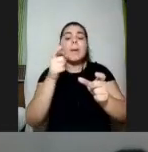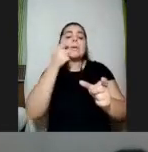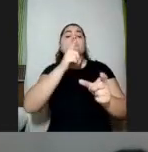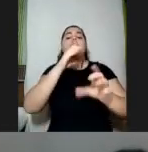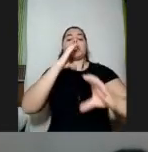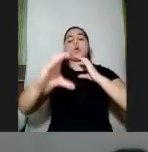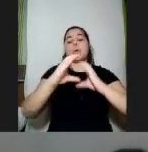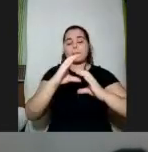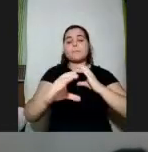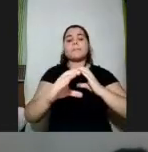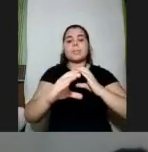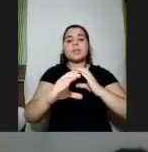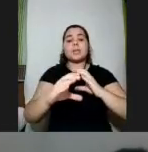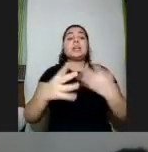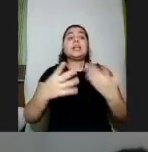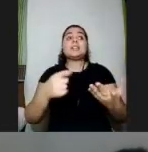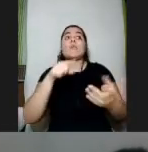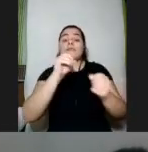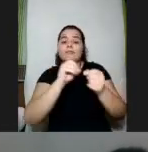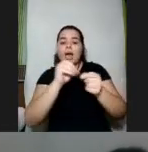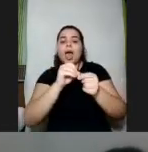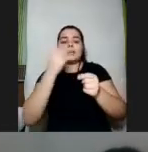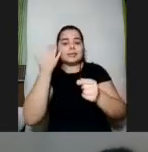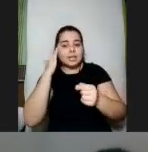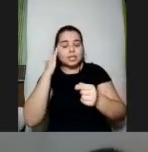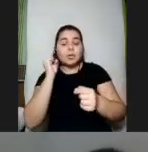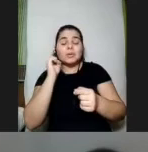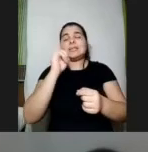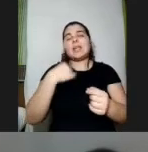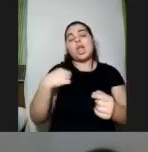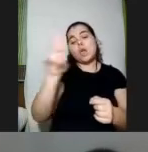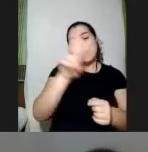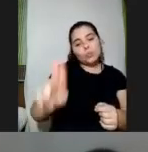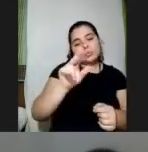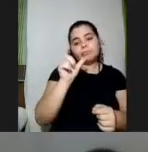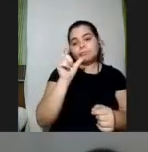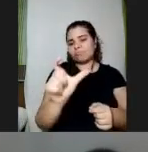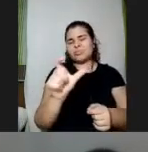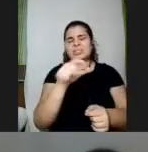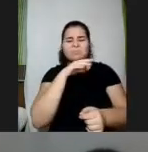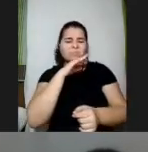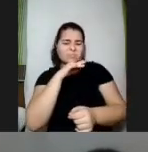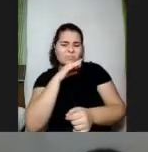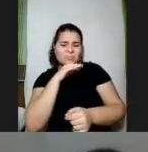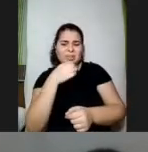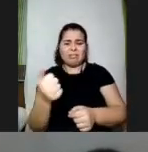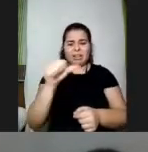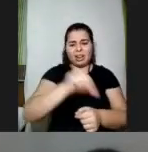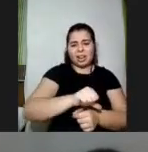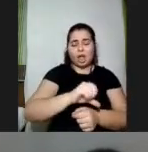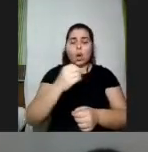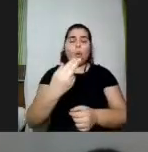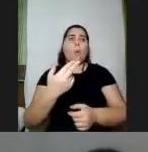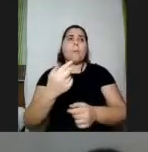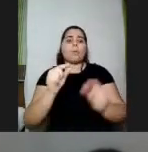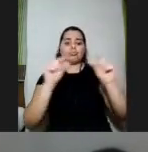produz entendimento então na hora que eu falo uso por exemplo um termo pejorativo ou uma expressão que